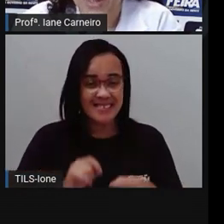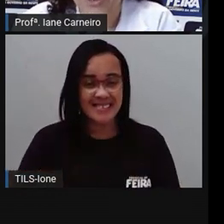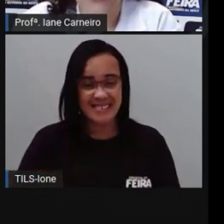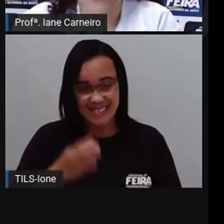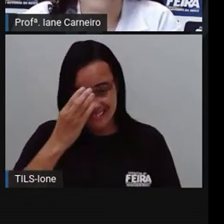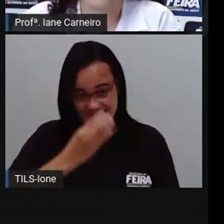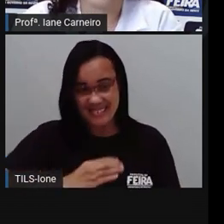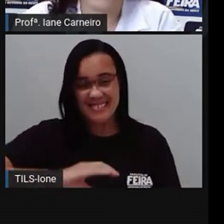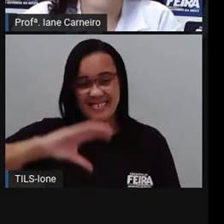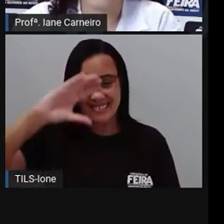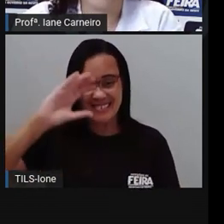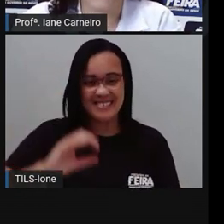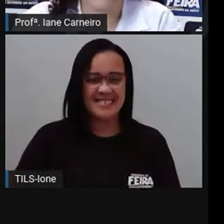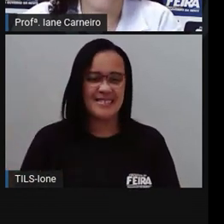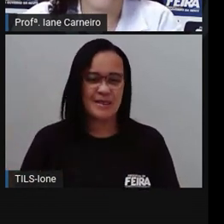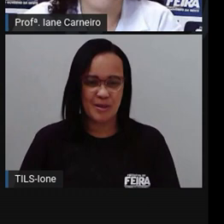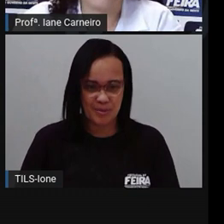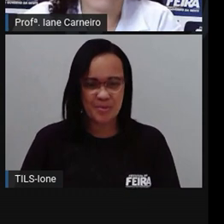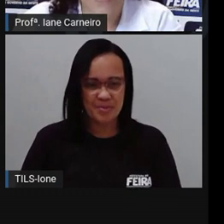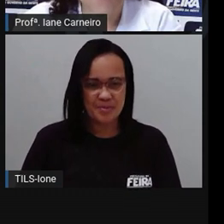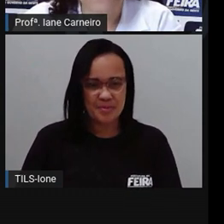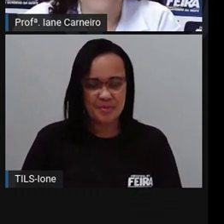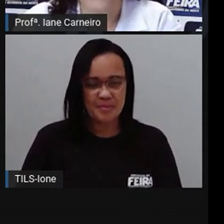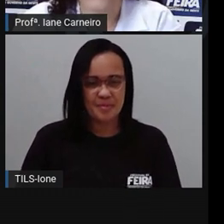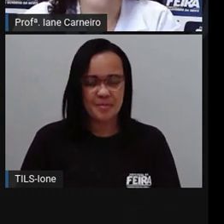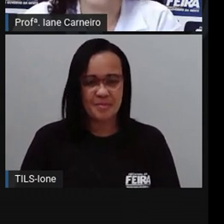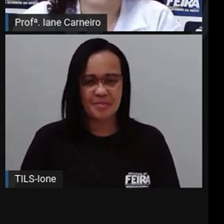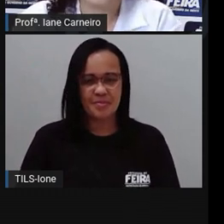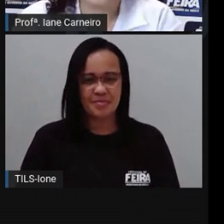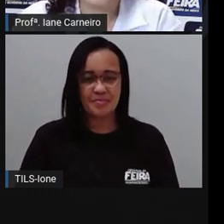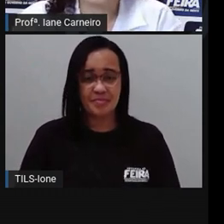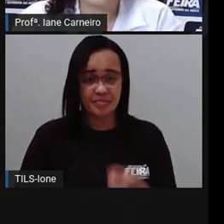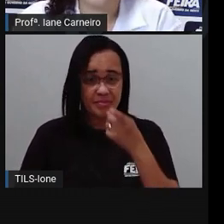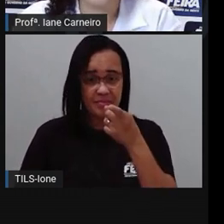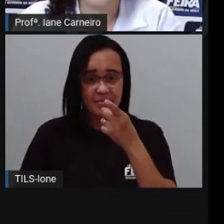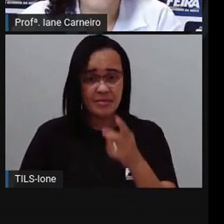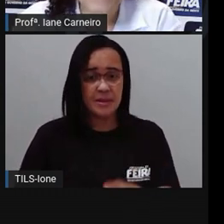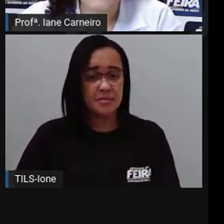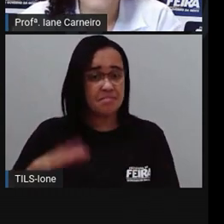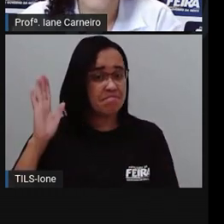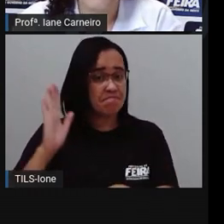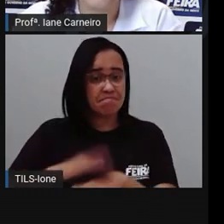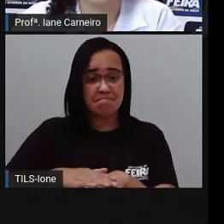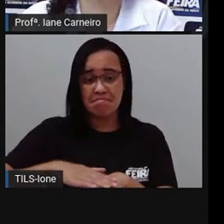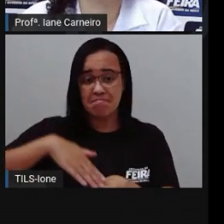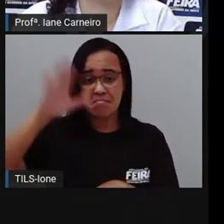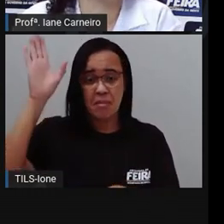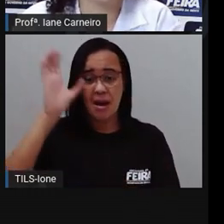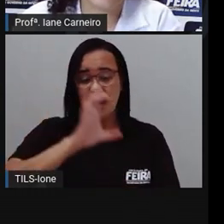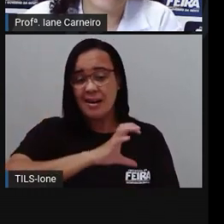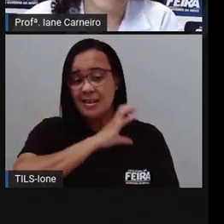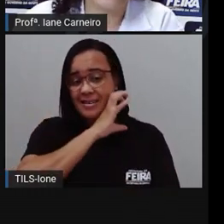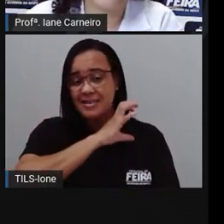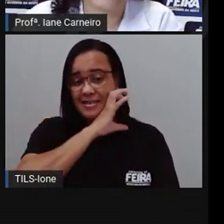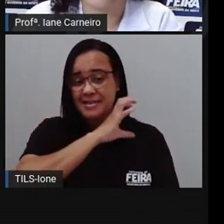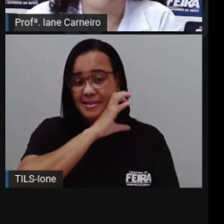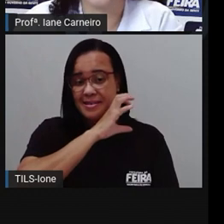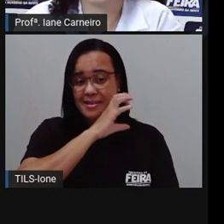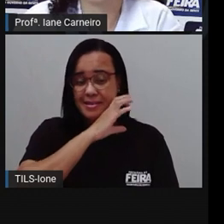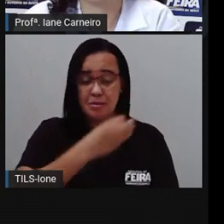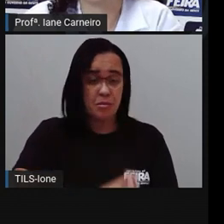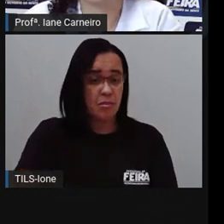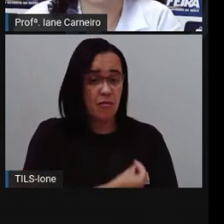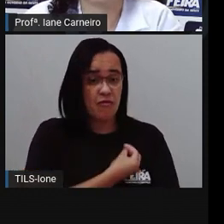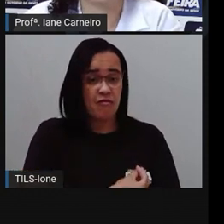elefante? Quem aí quer saber? Vamos lá? Ó, ele é o maior animal terrestre.